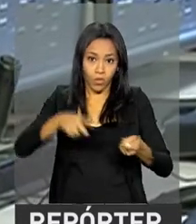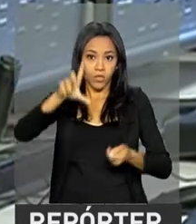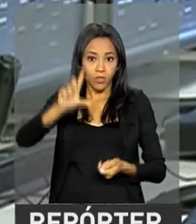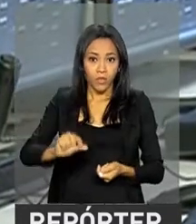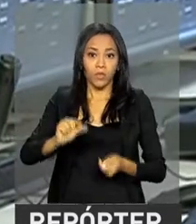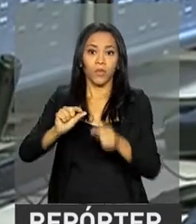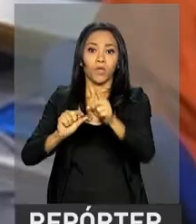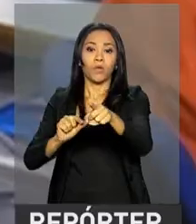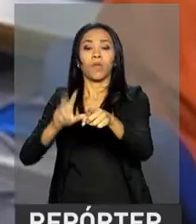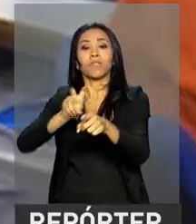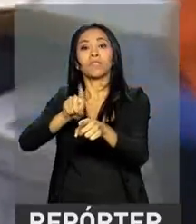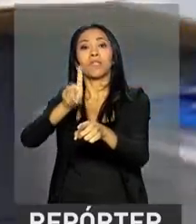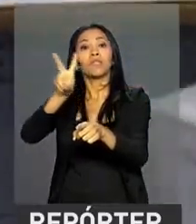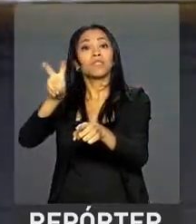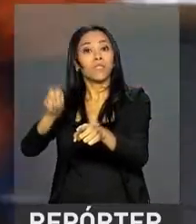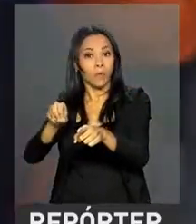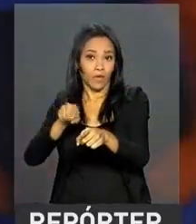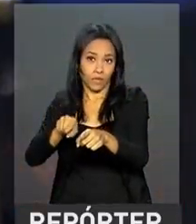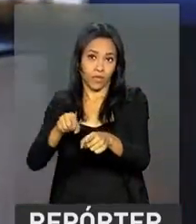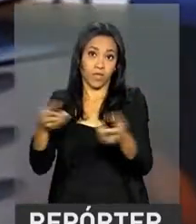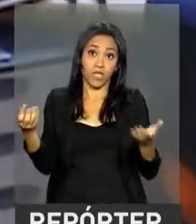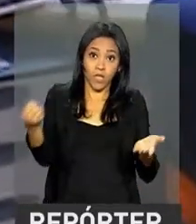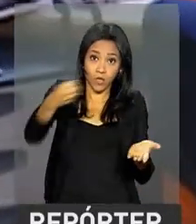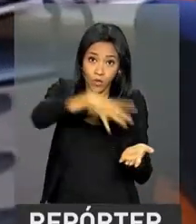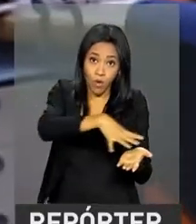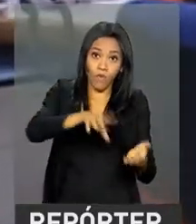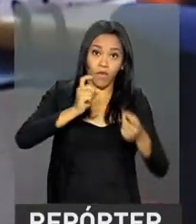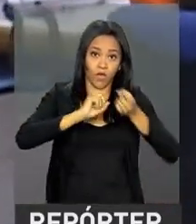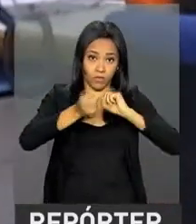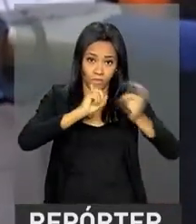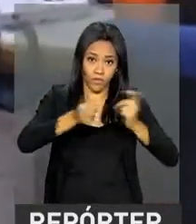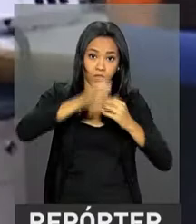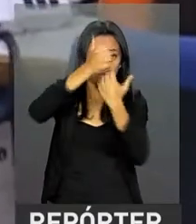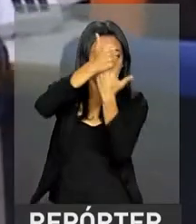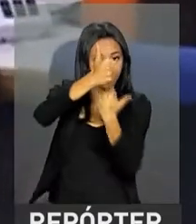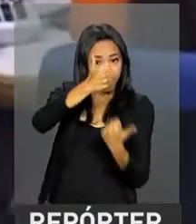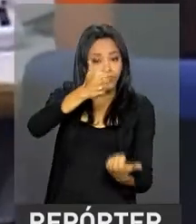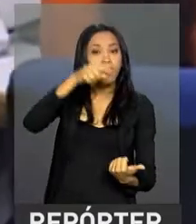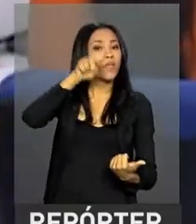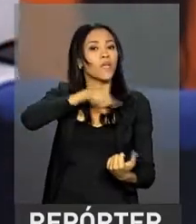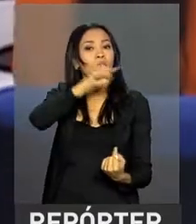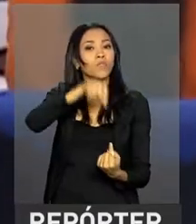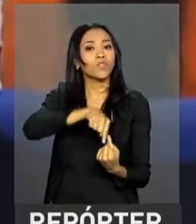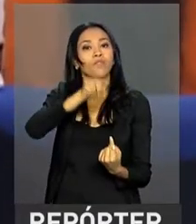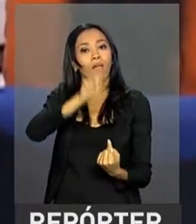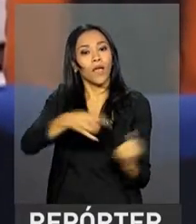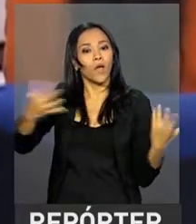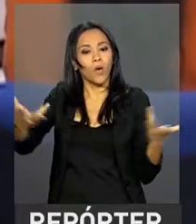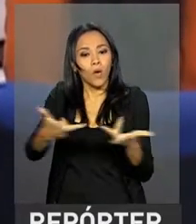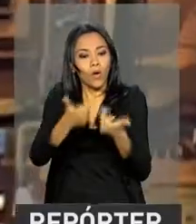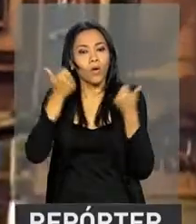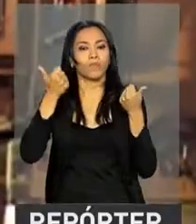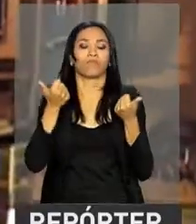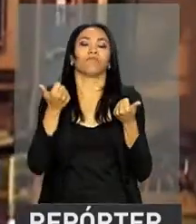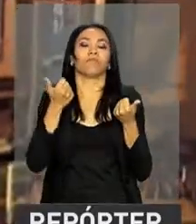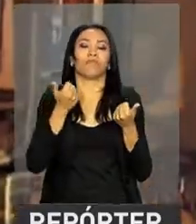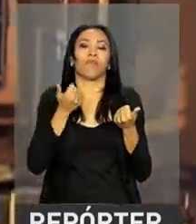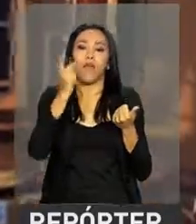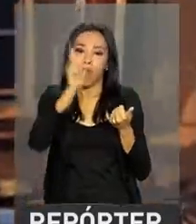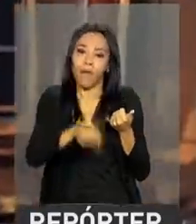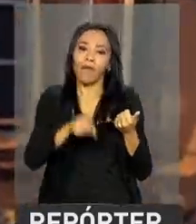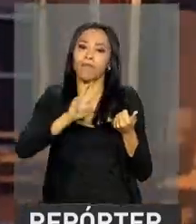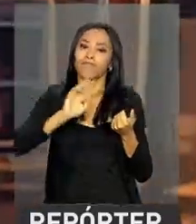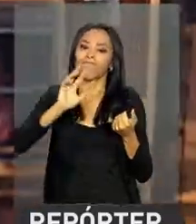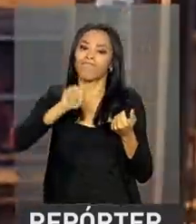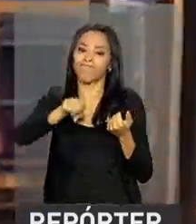150. E a nova condução da gestão administrativa, que busca eficiência operacional, resultou na